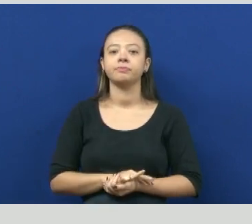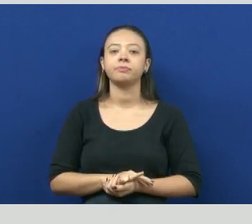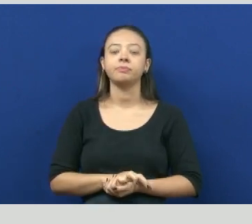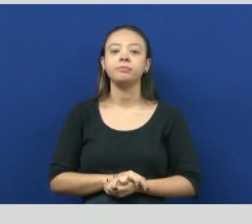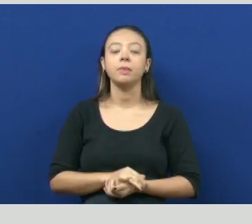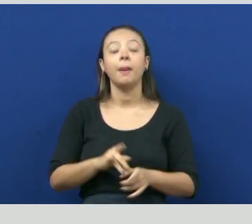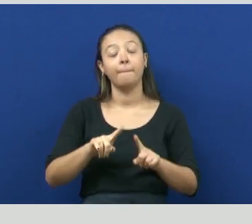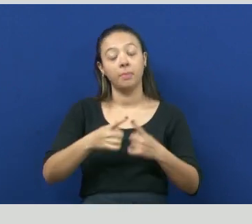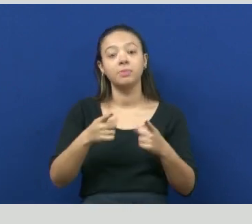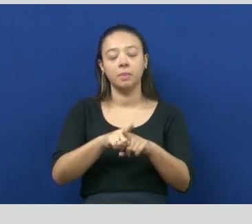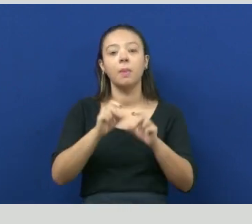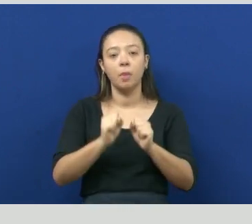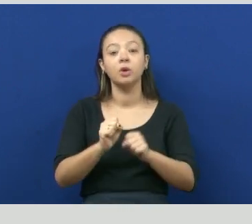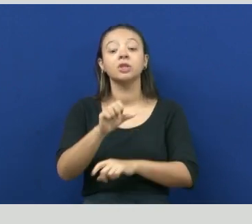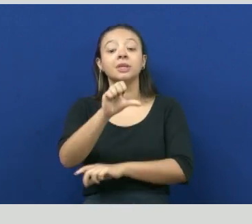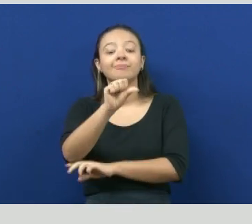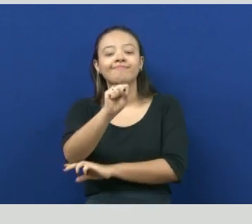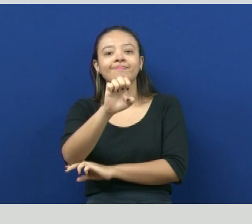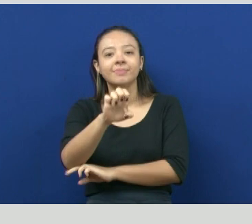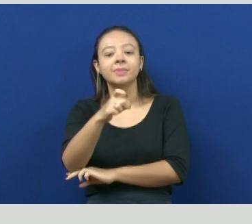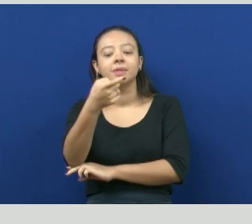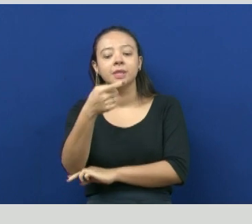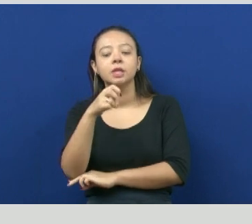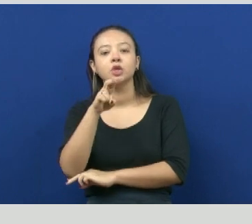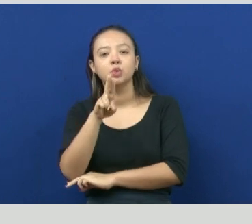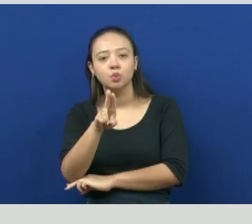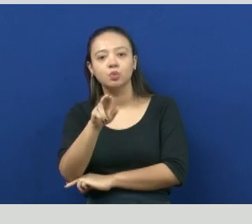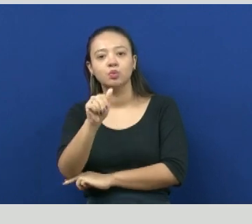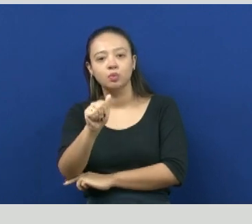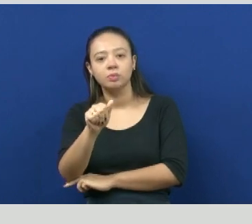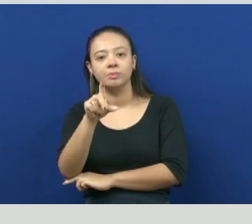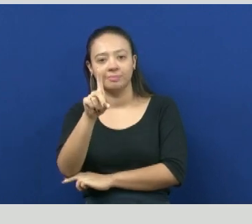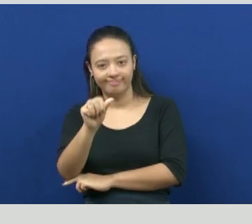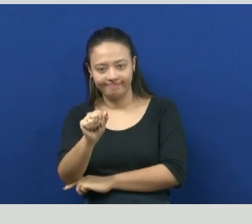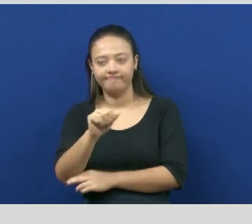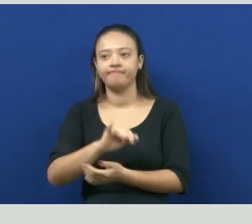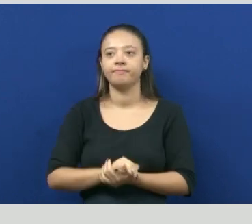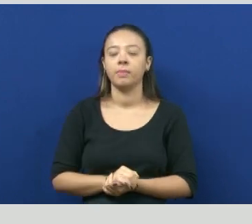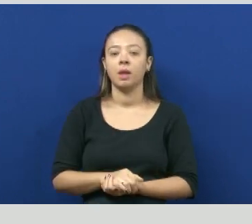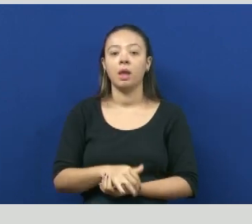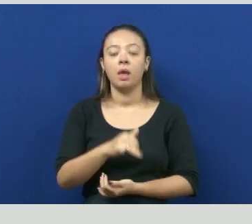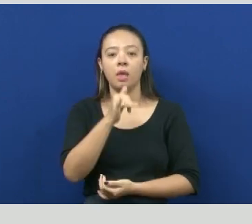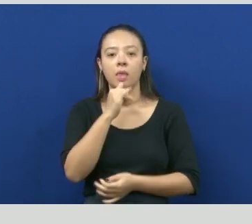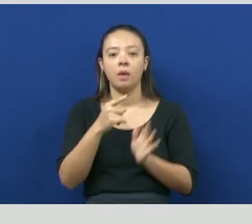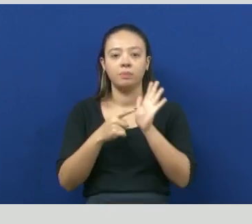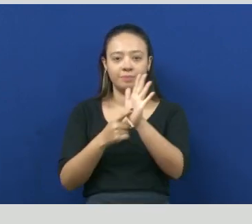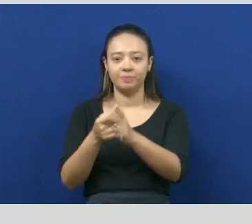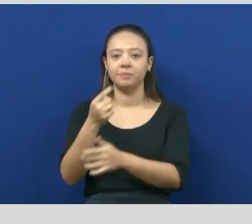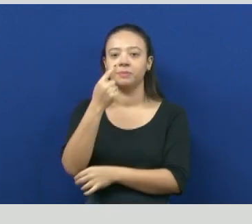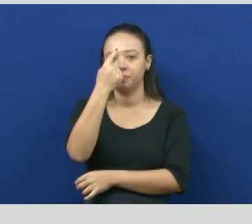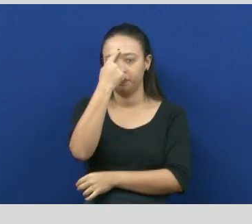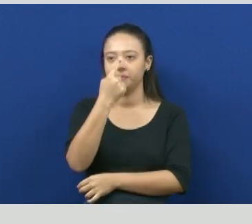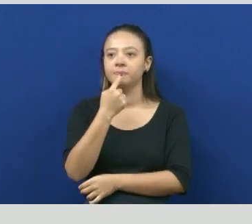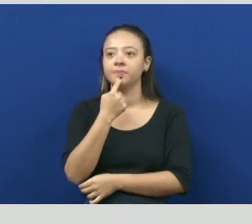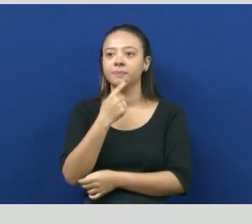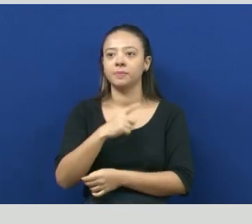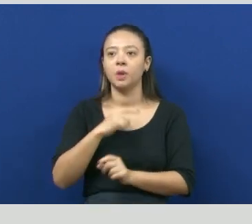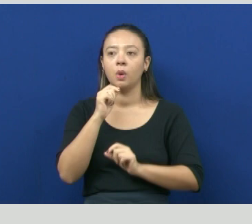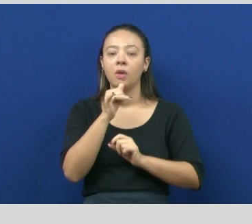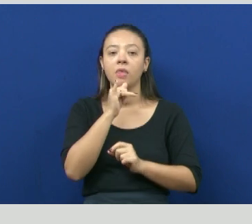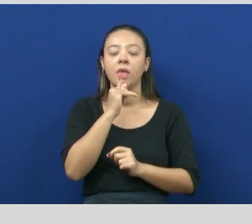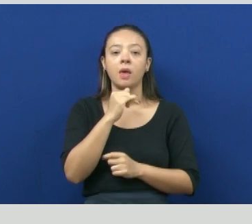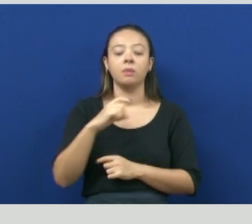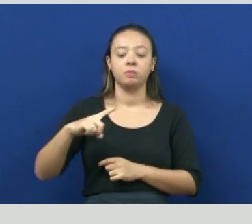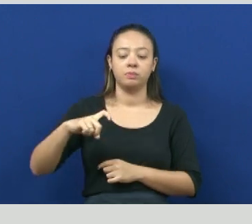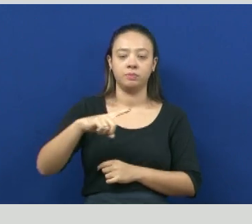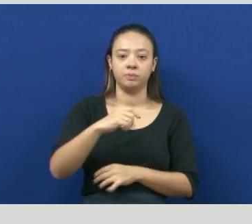sexuadamente. A gente pode observar ali na imagem uma reprodução assexuada,